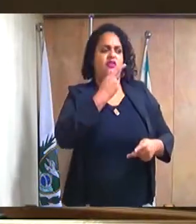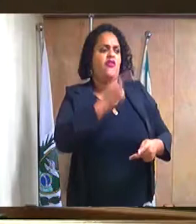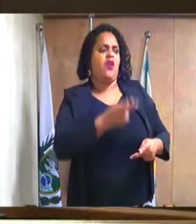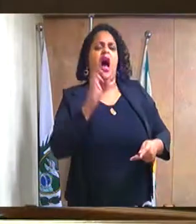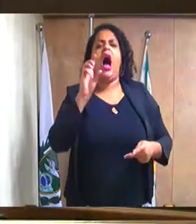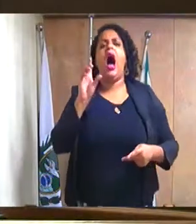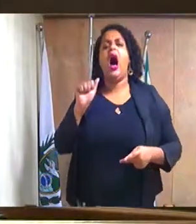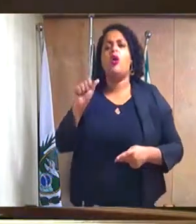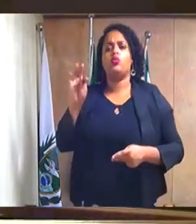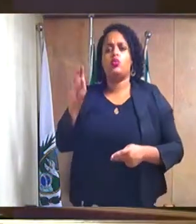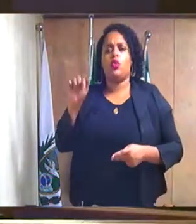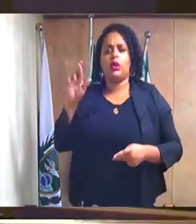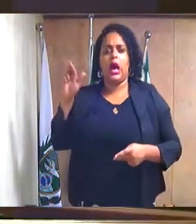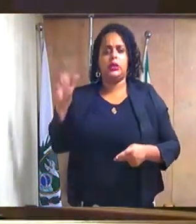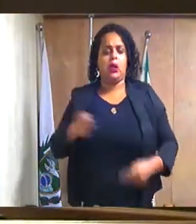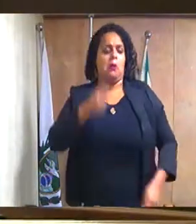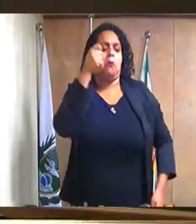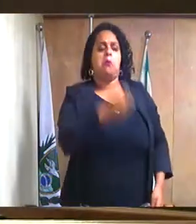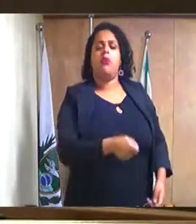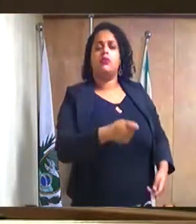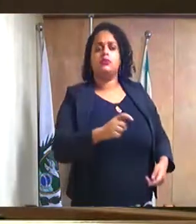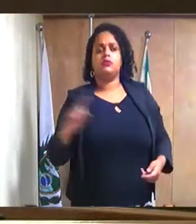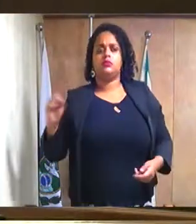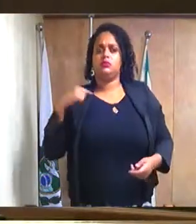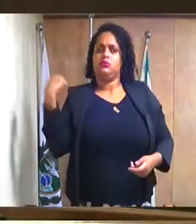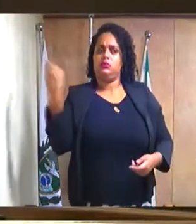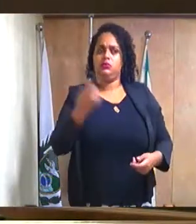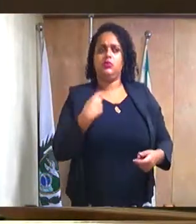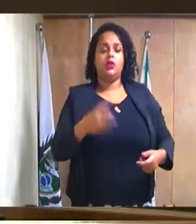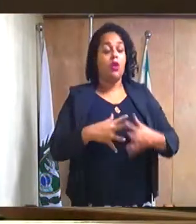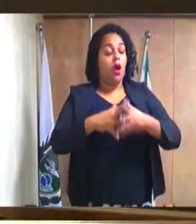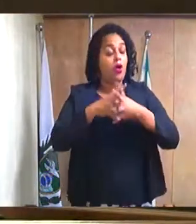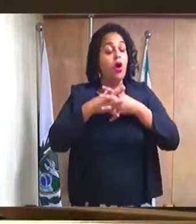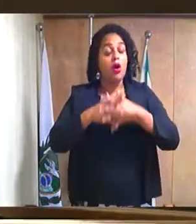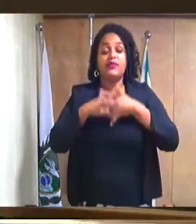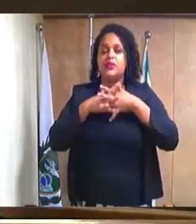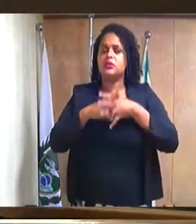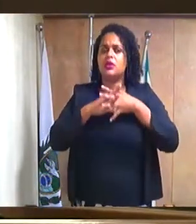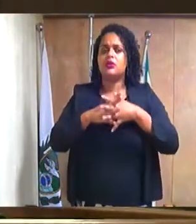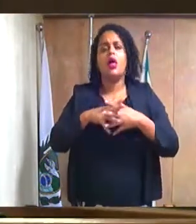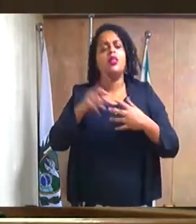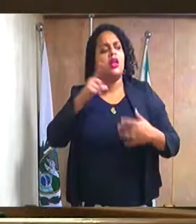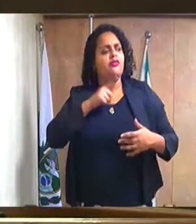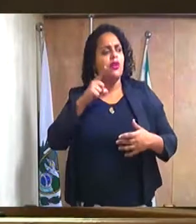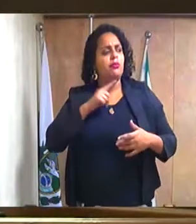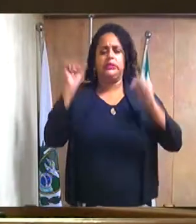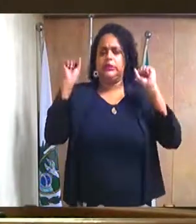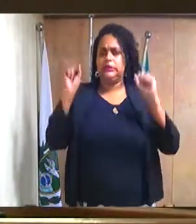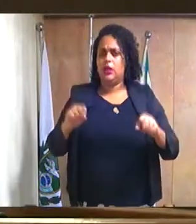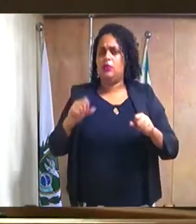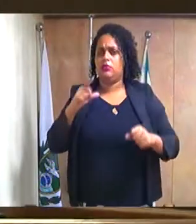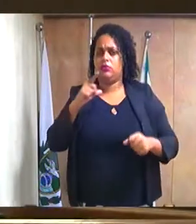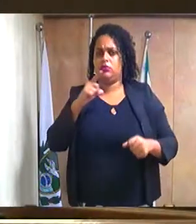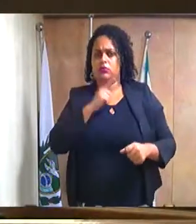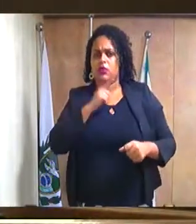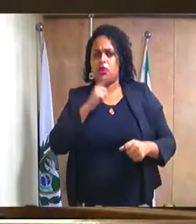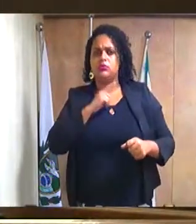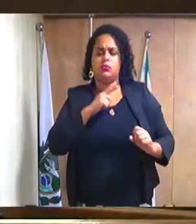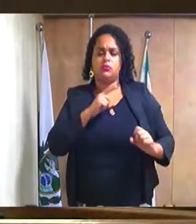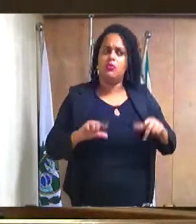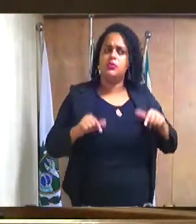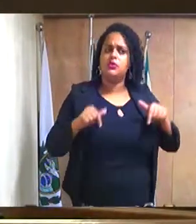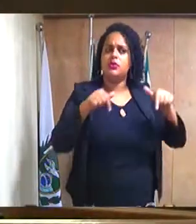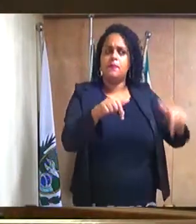autoritário. E eu chego à conclusão. Devemos, sim, sempre termos atitudes